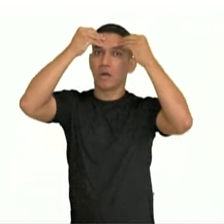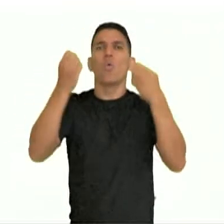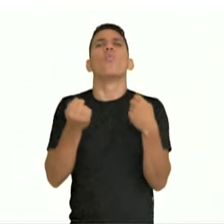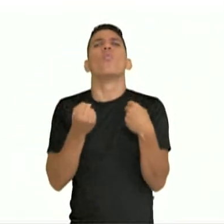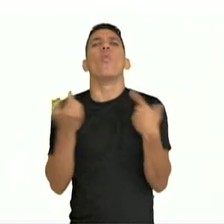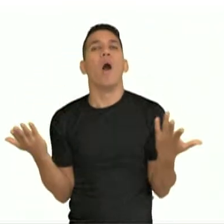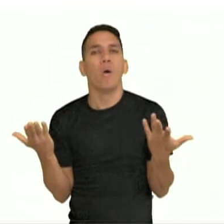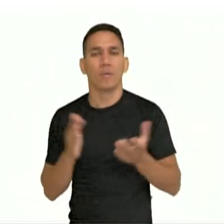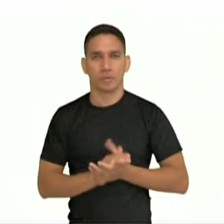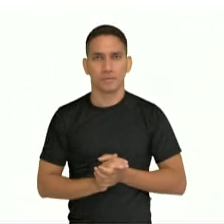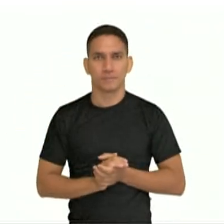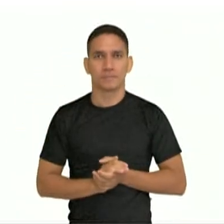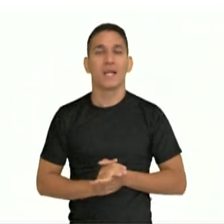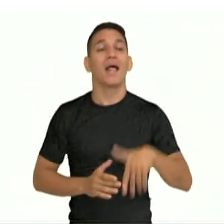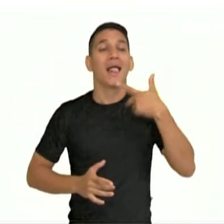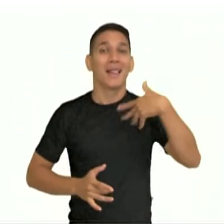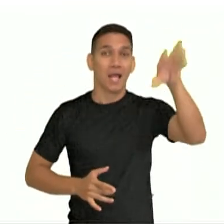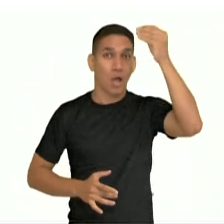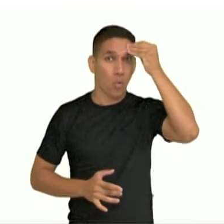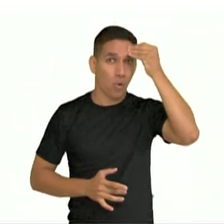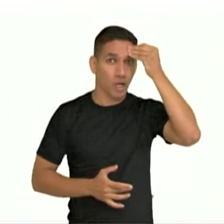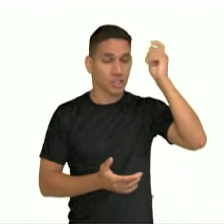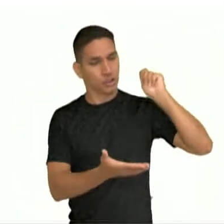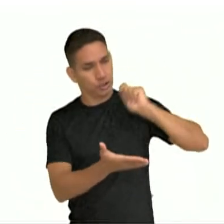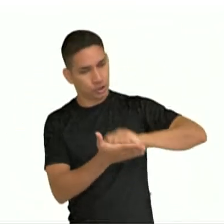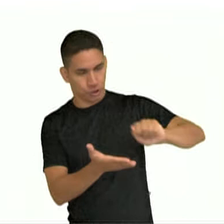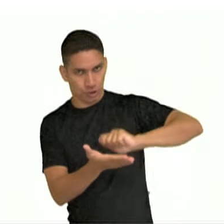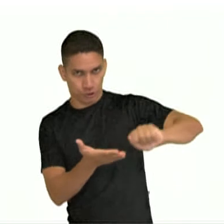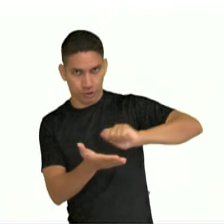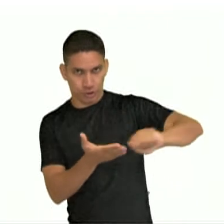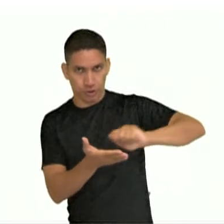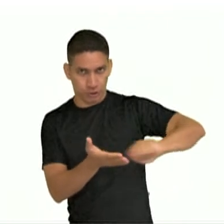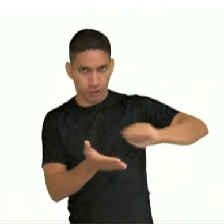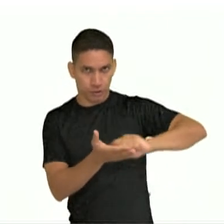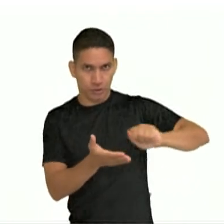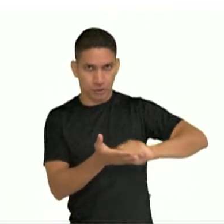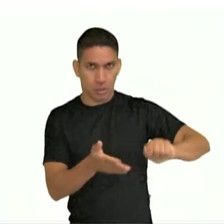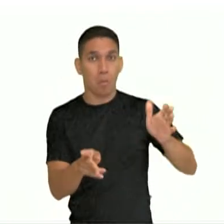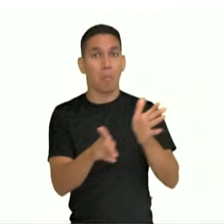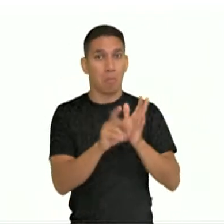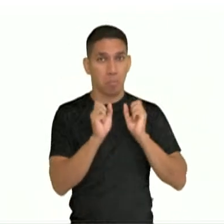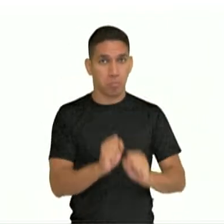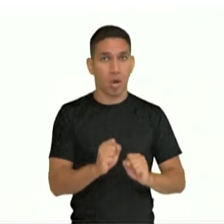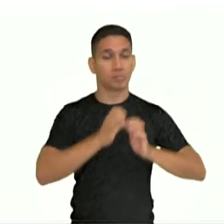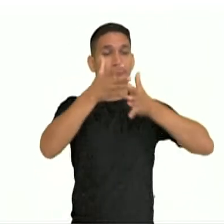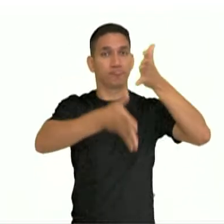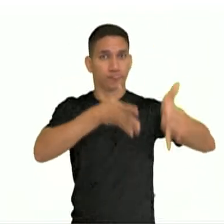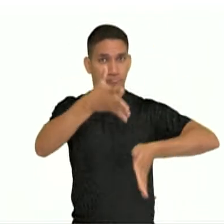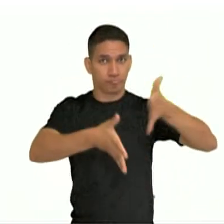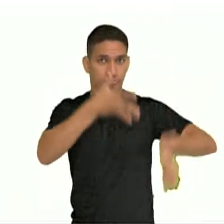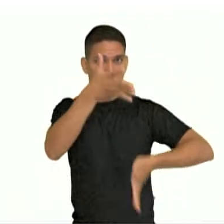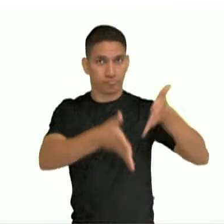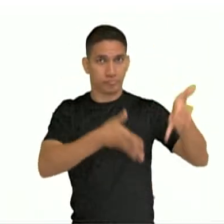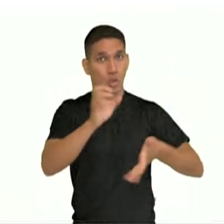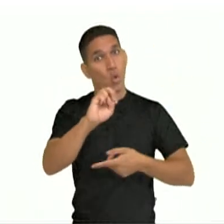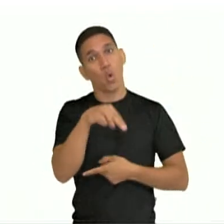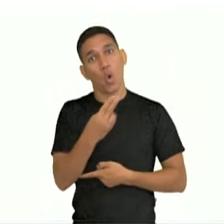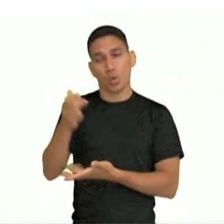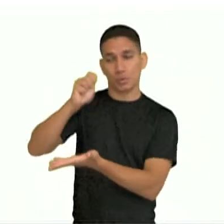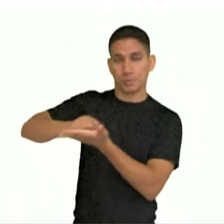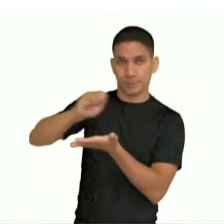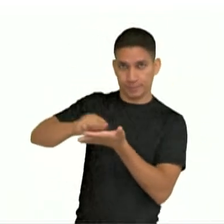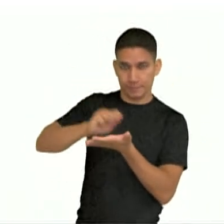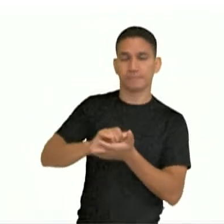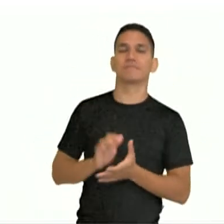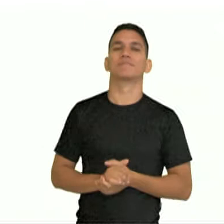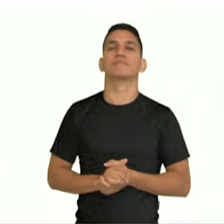A linguagem verbal, que pode ser pela oralidade ou pela escrita. E a